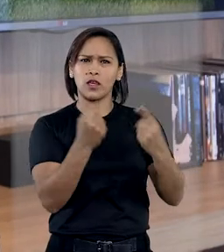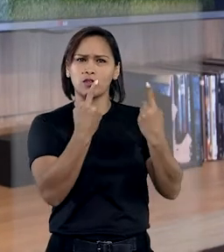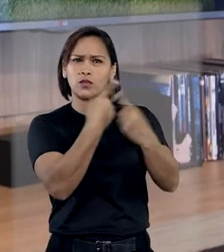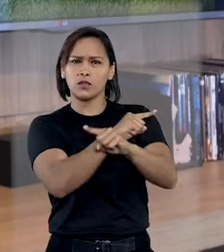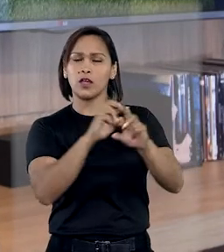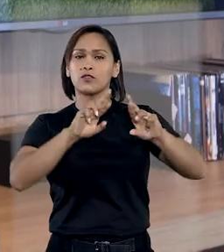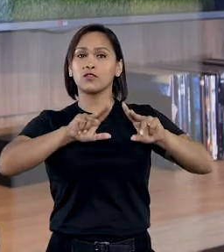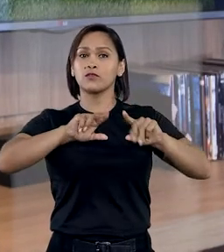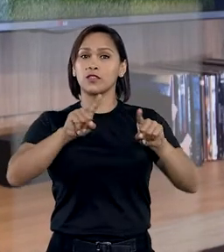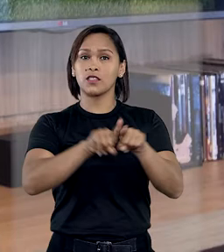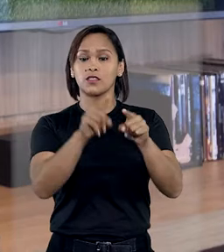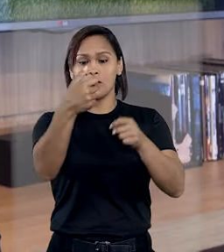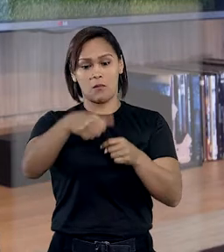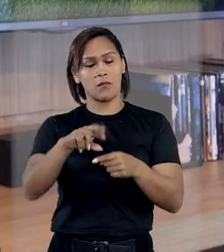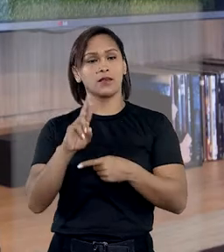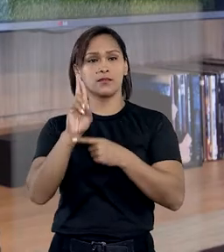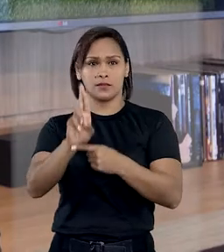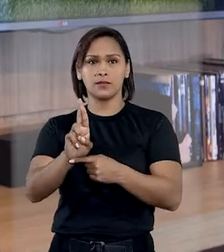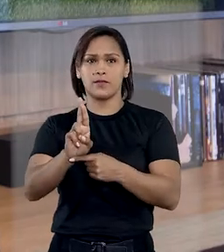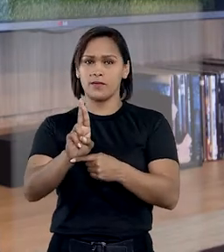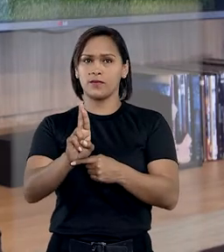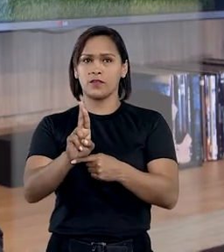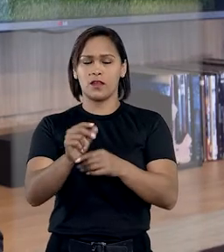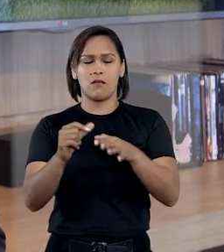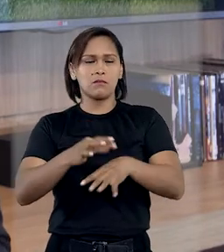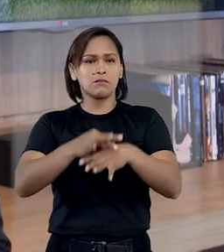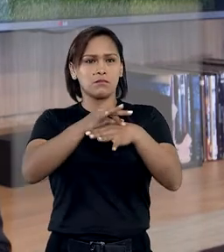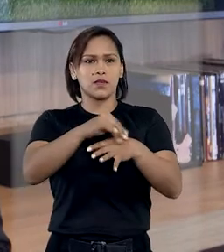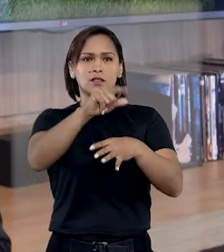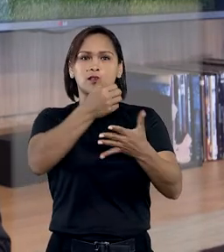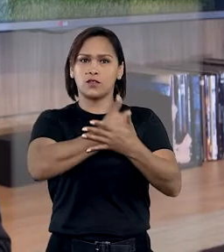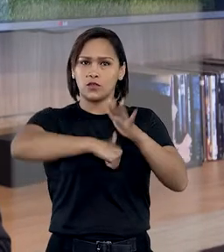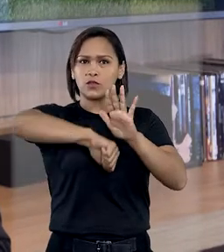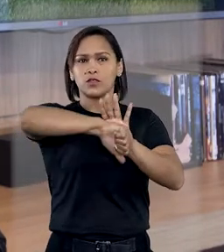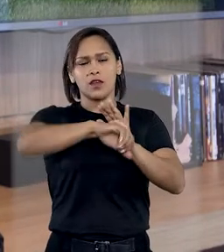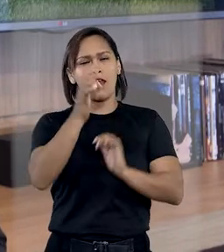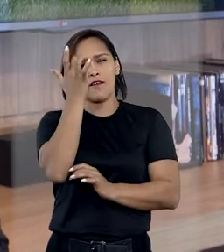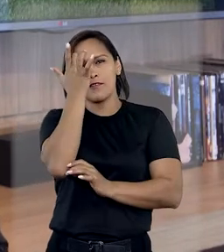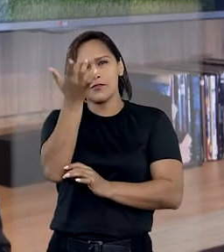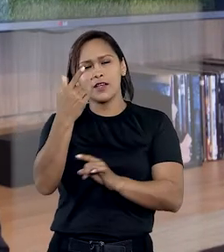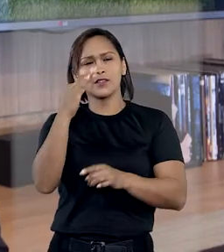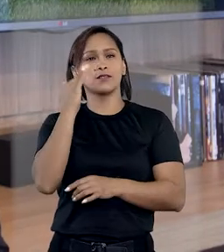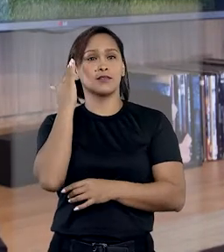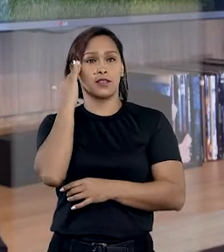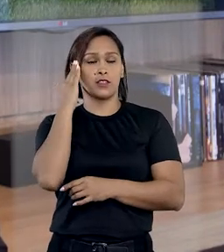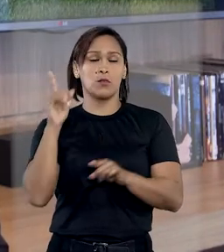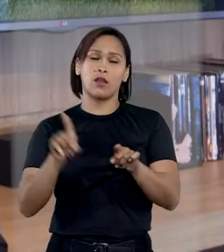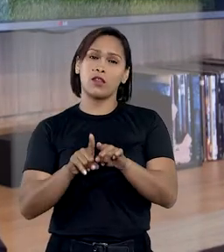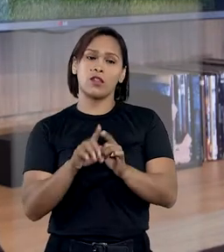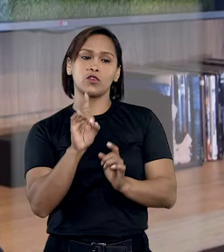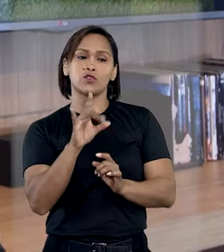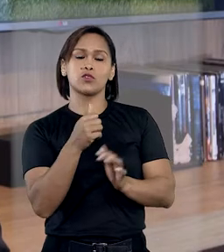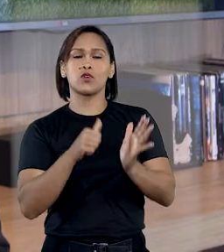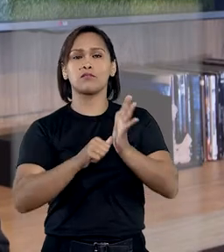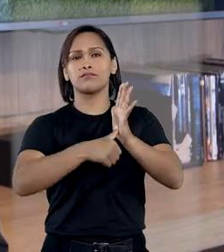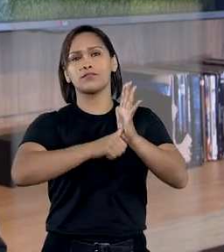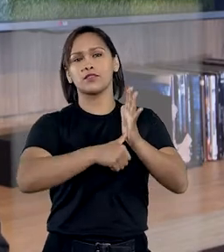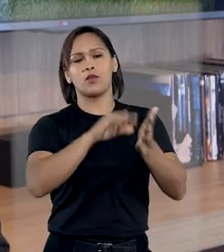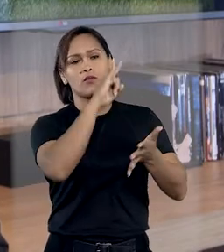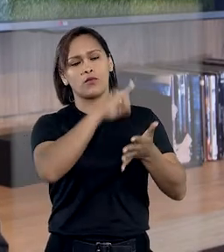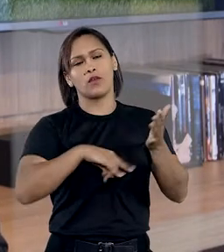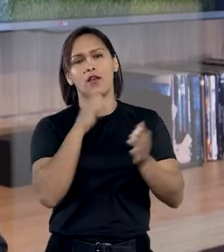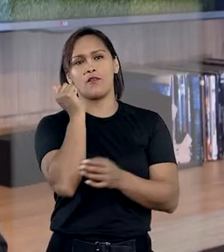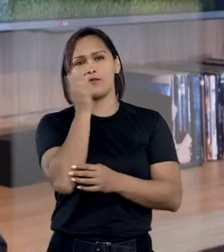diziam o contrário. Deste modo, para o ministro relator, a materialidade do crime é de fácil constatação, bastando a